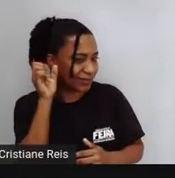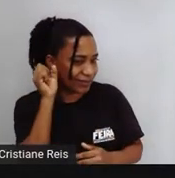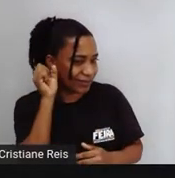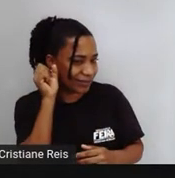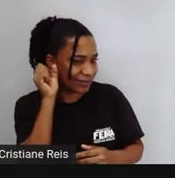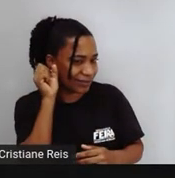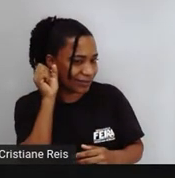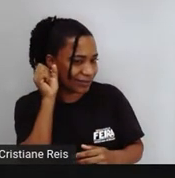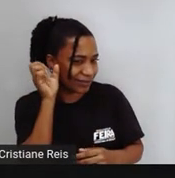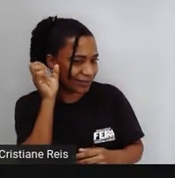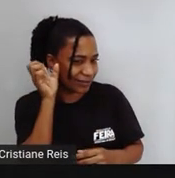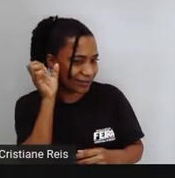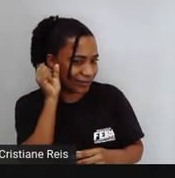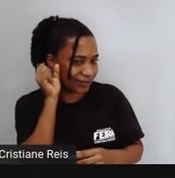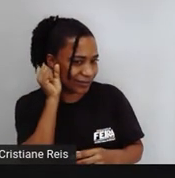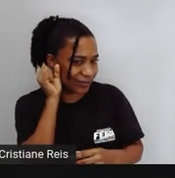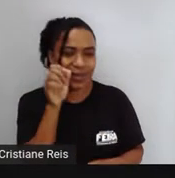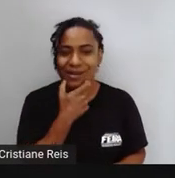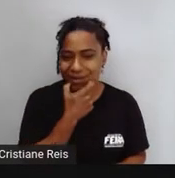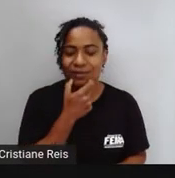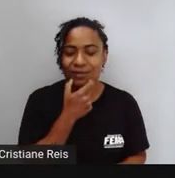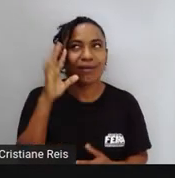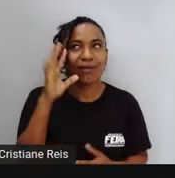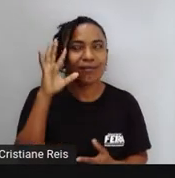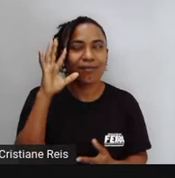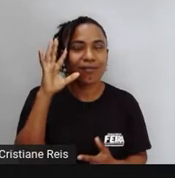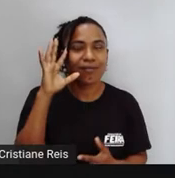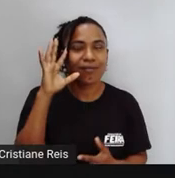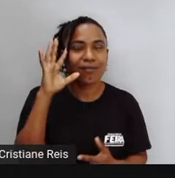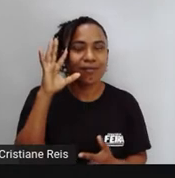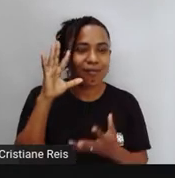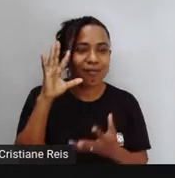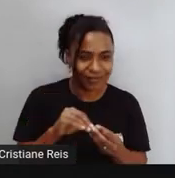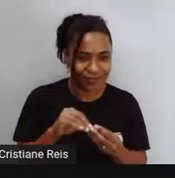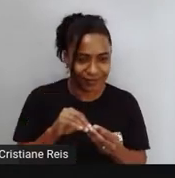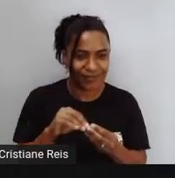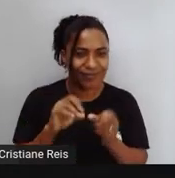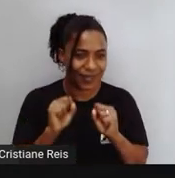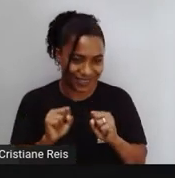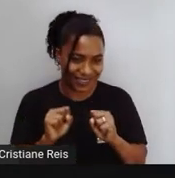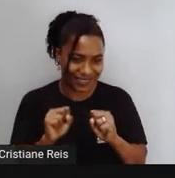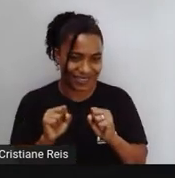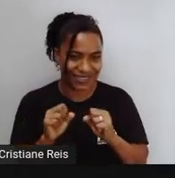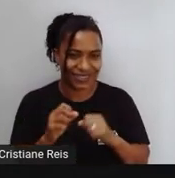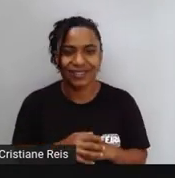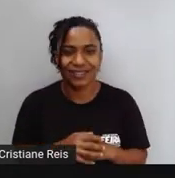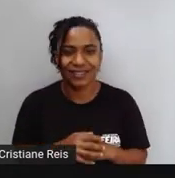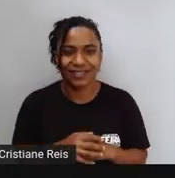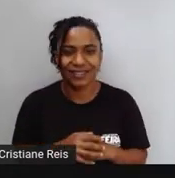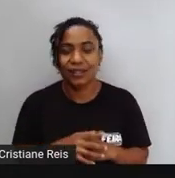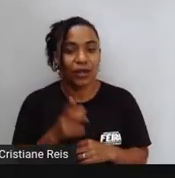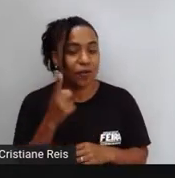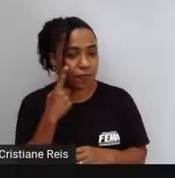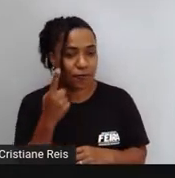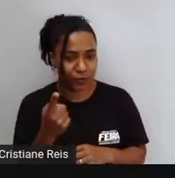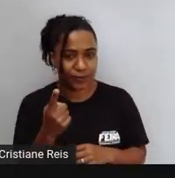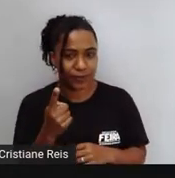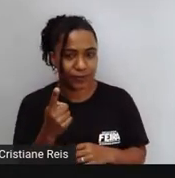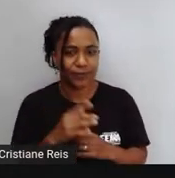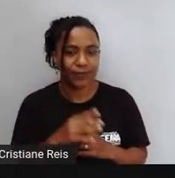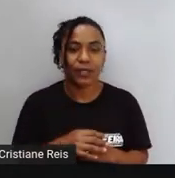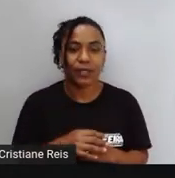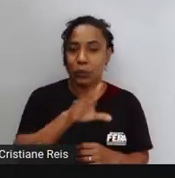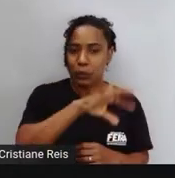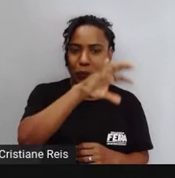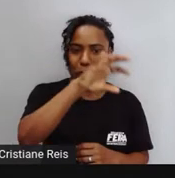Alguém se expressando em inglês Ok? Então assim, esse infográfico, né? De um modo geral,